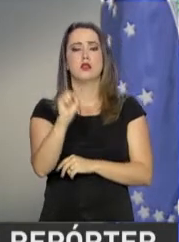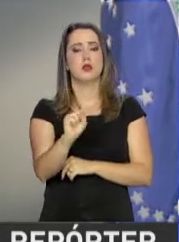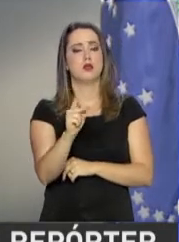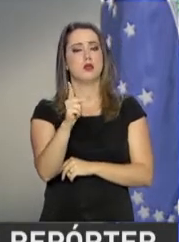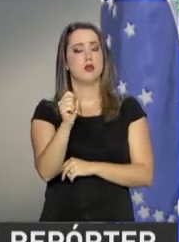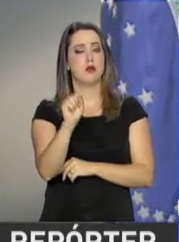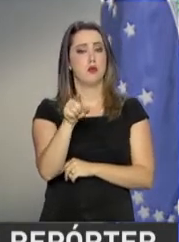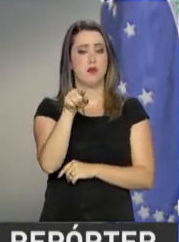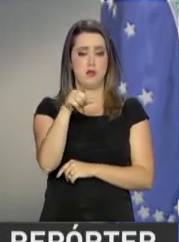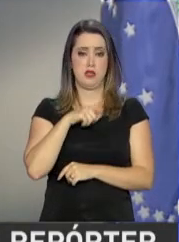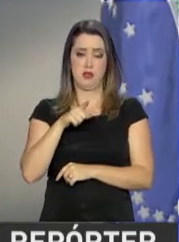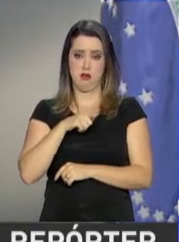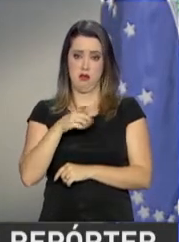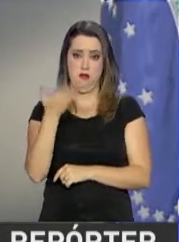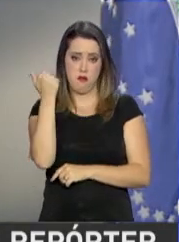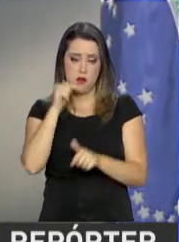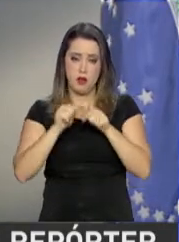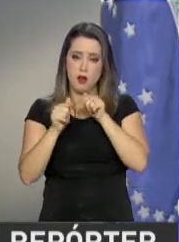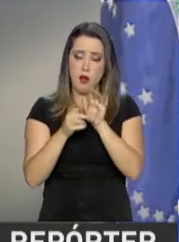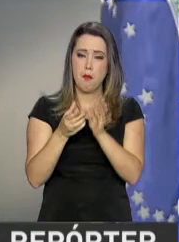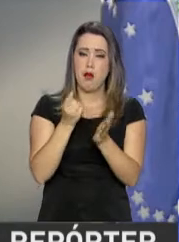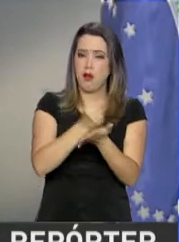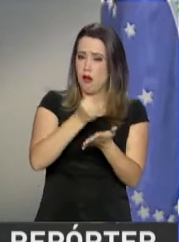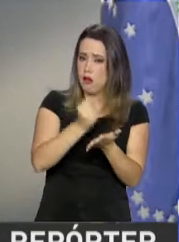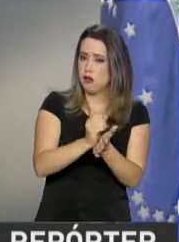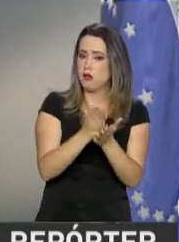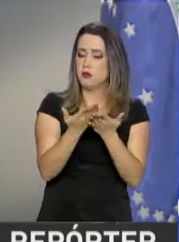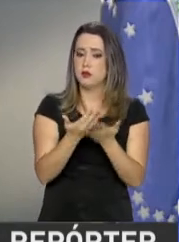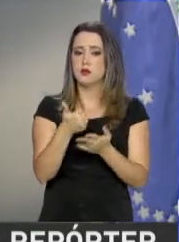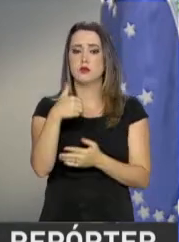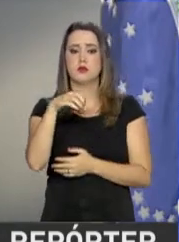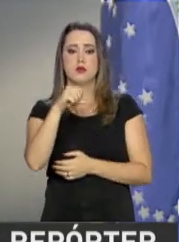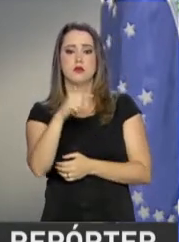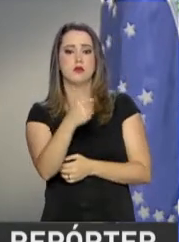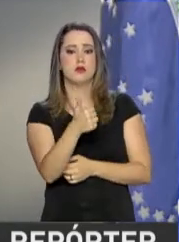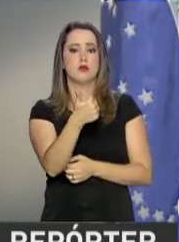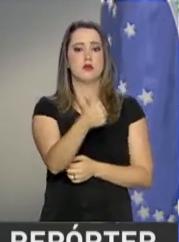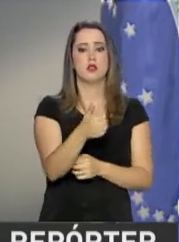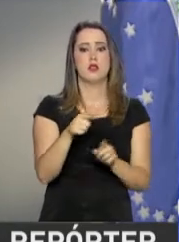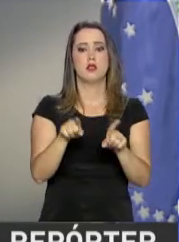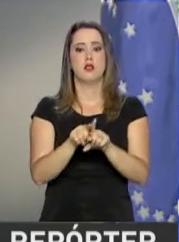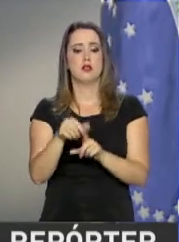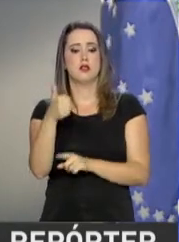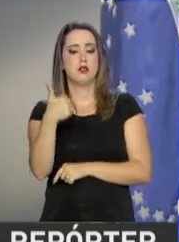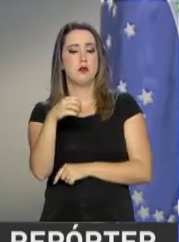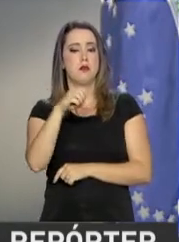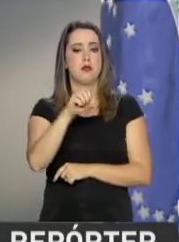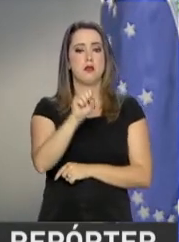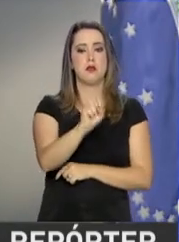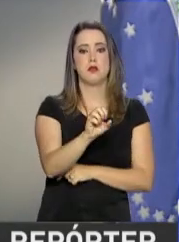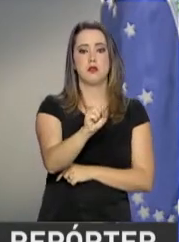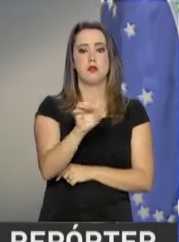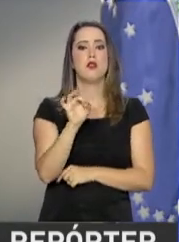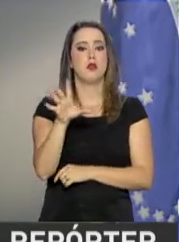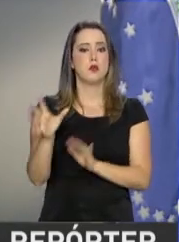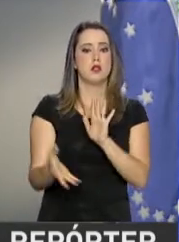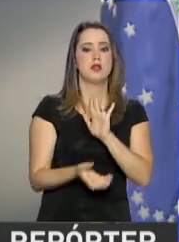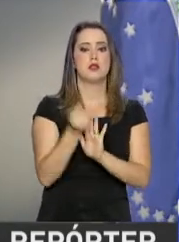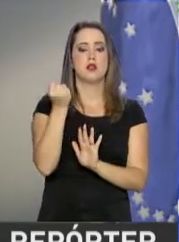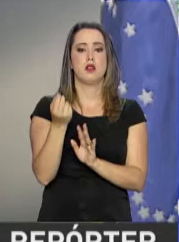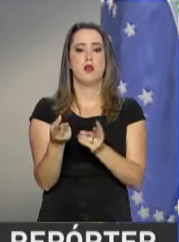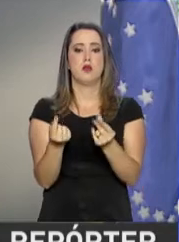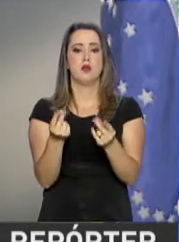Se você trabalhou com carteira assinada de 1971 a 1988, vai poder sacar o seu